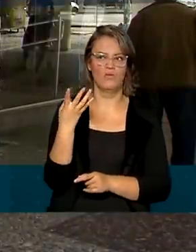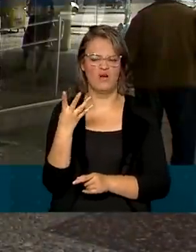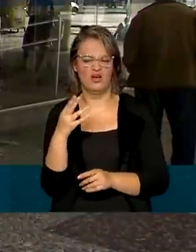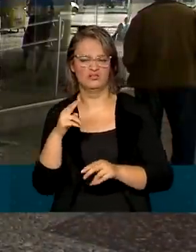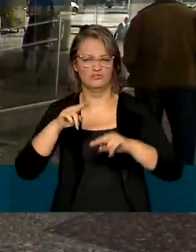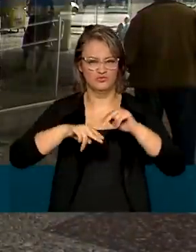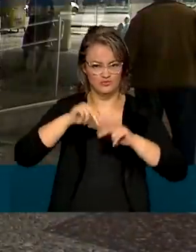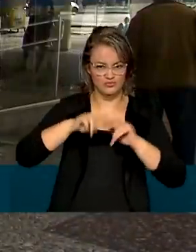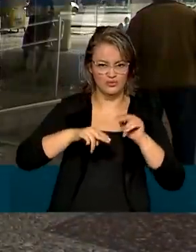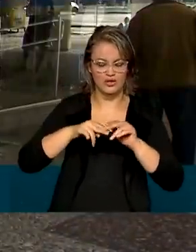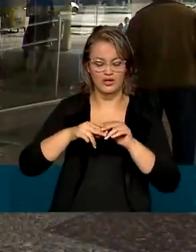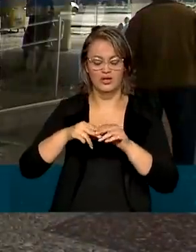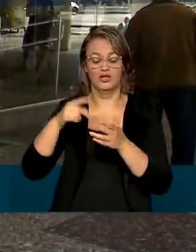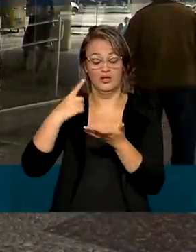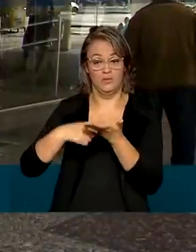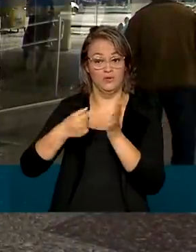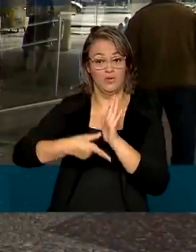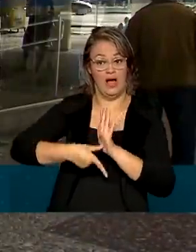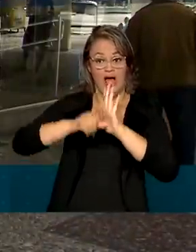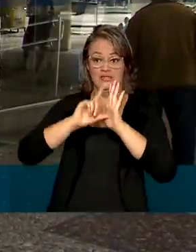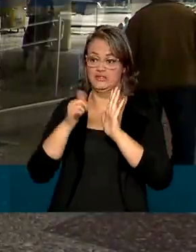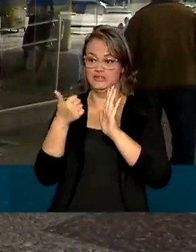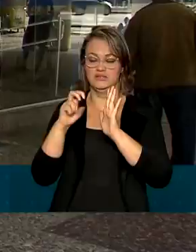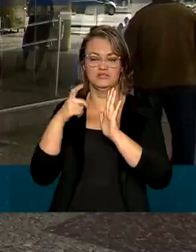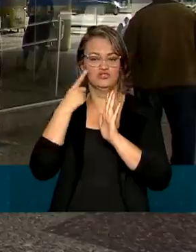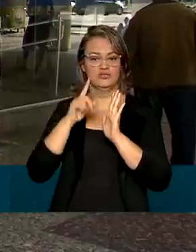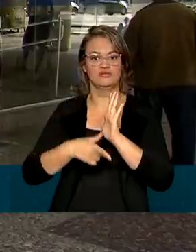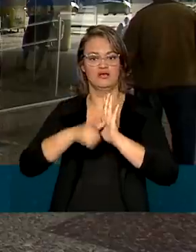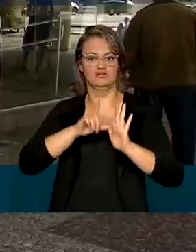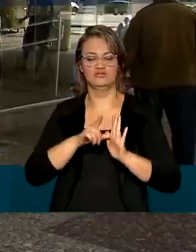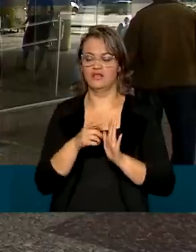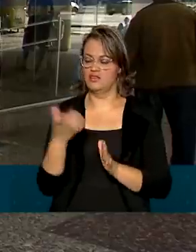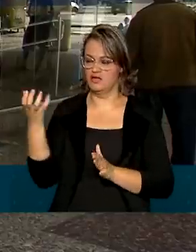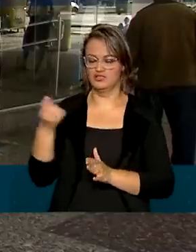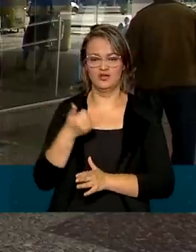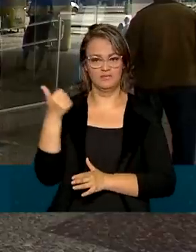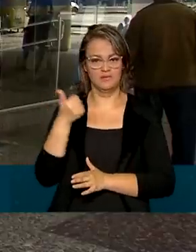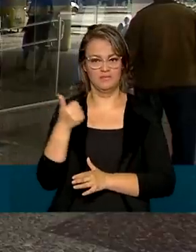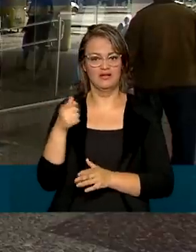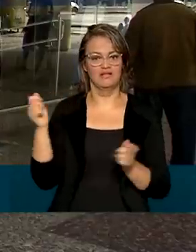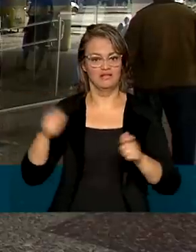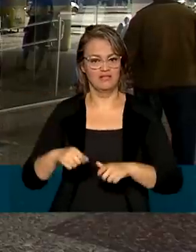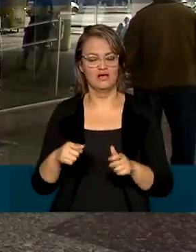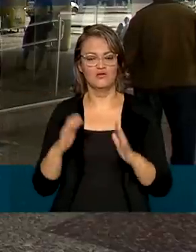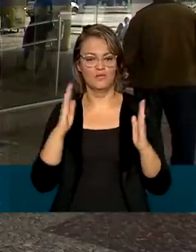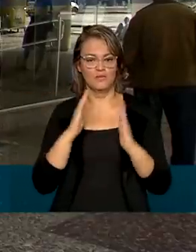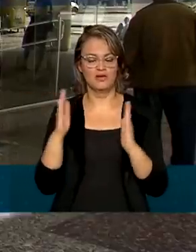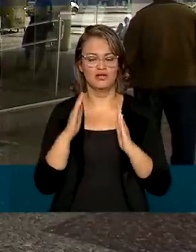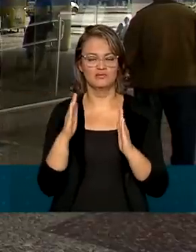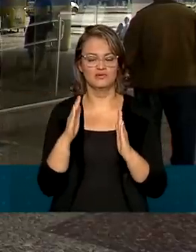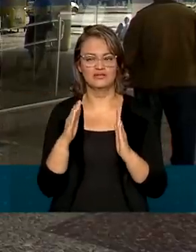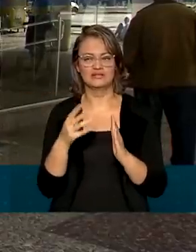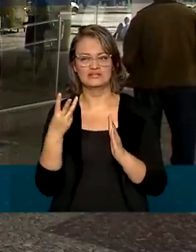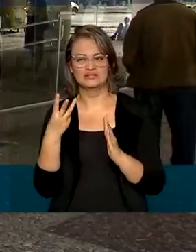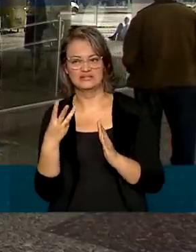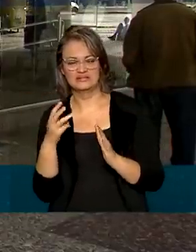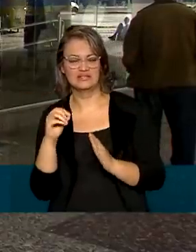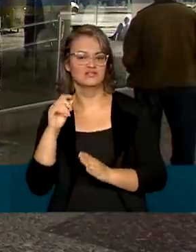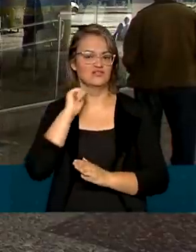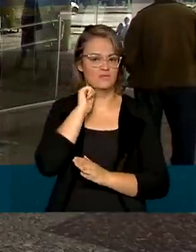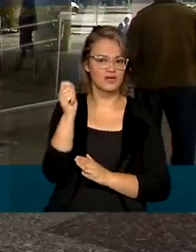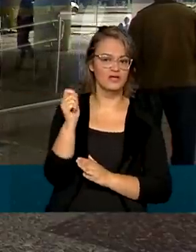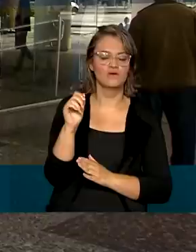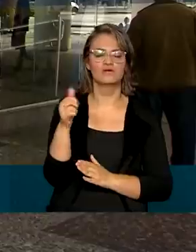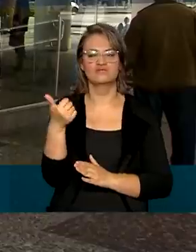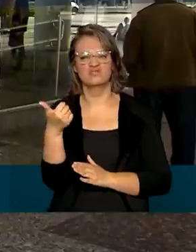junho, foi antecipado em 15 dias. Agora, a retirada da primeira parcela vai ser realizada no período entre 30 de abril e